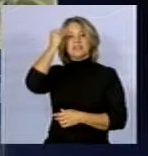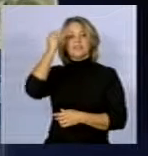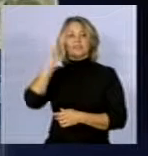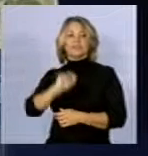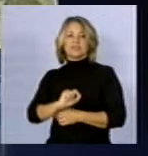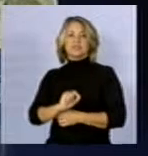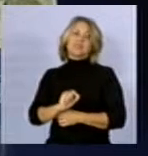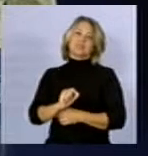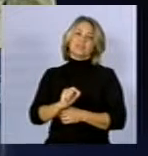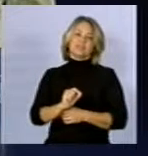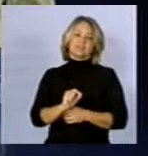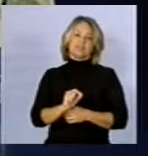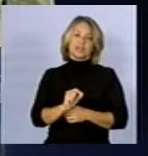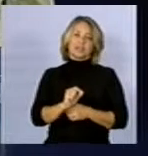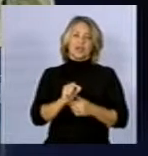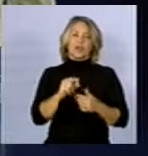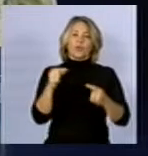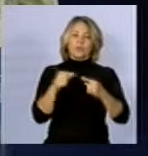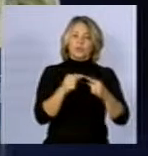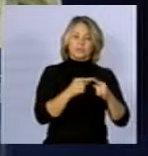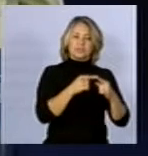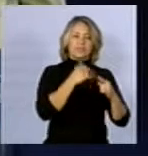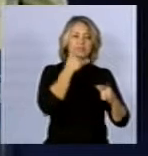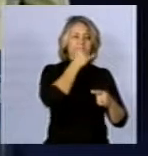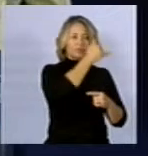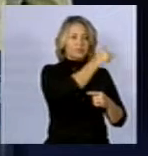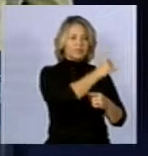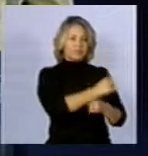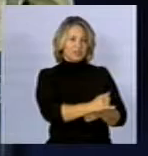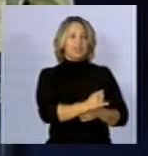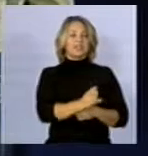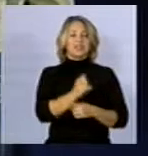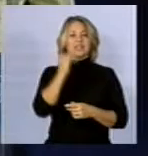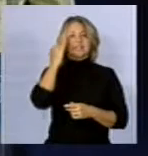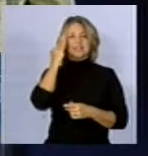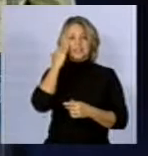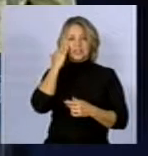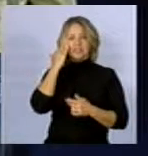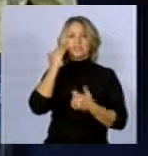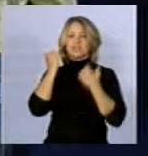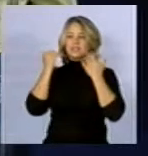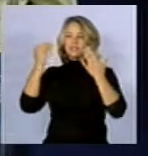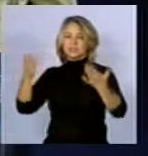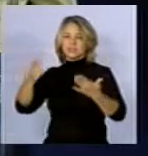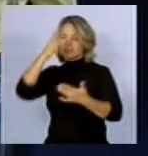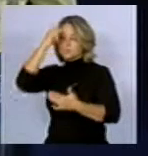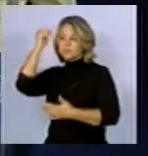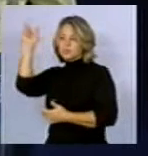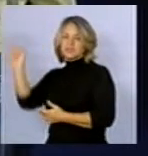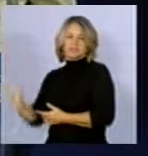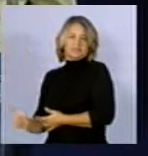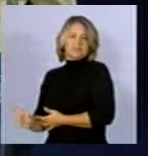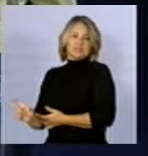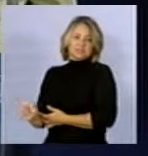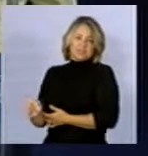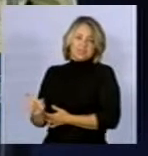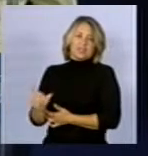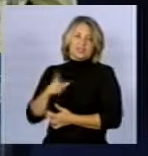corredores de acordo com a voltagem e considerou como altamente expostos ou expostos os indivíduos que estivessem